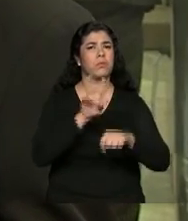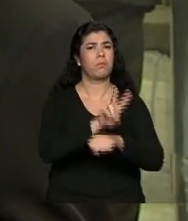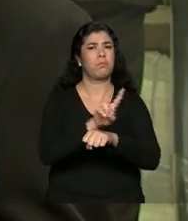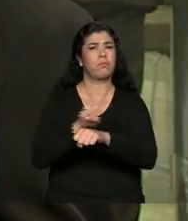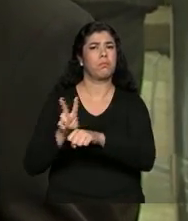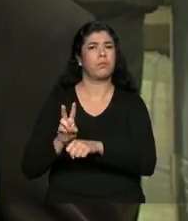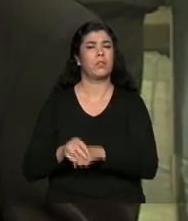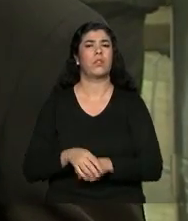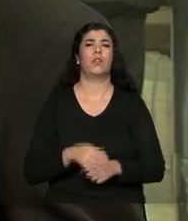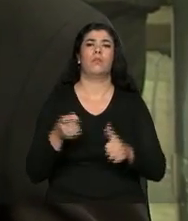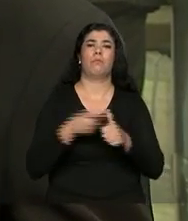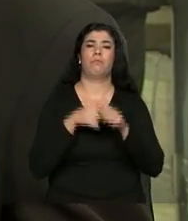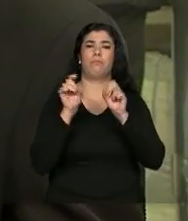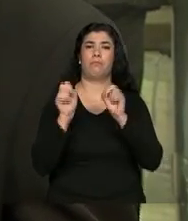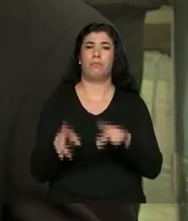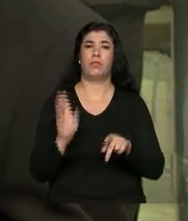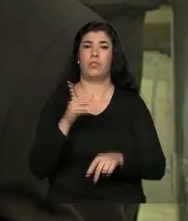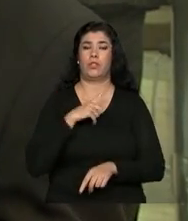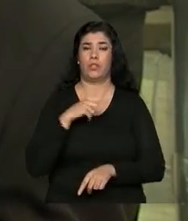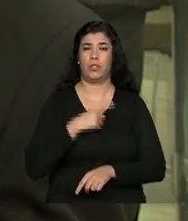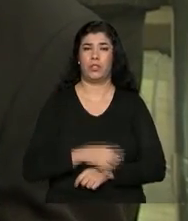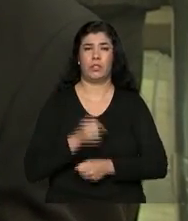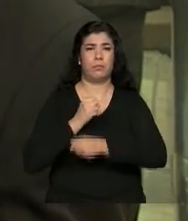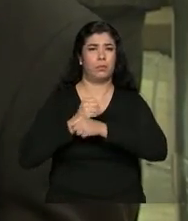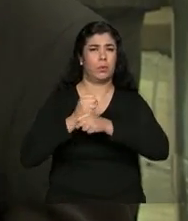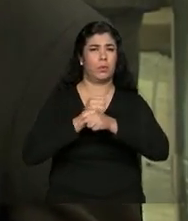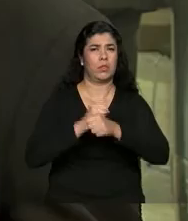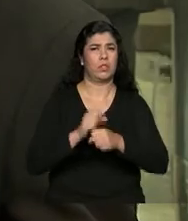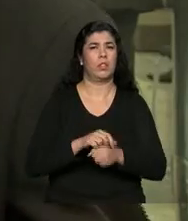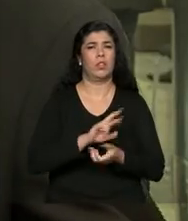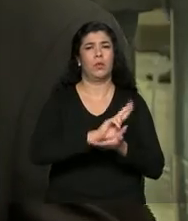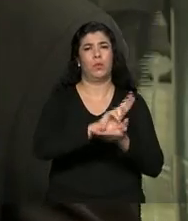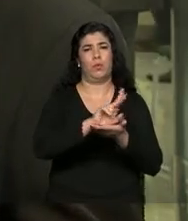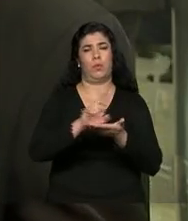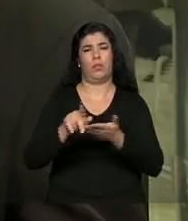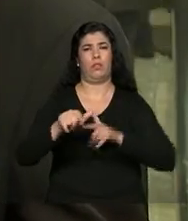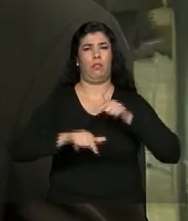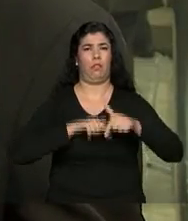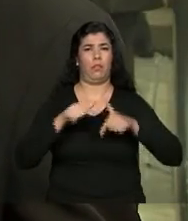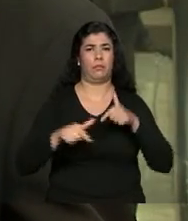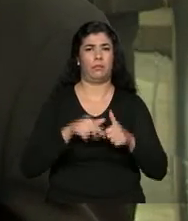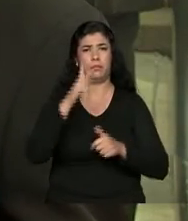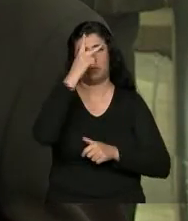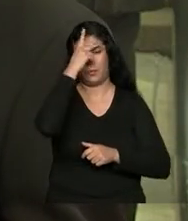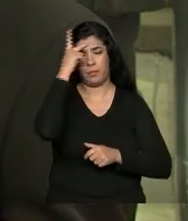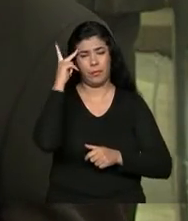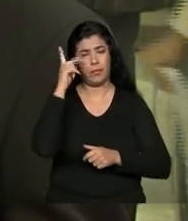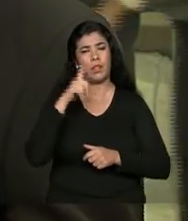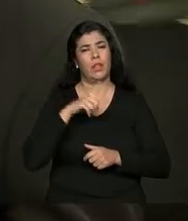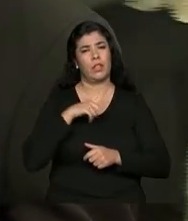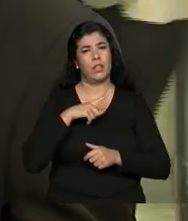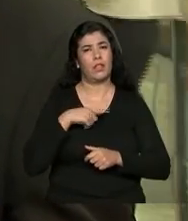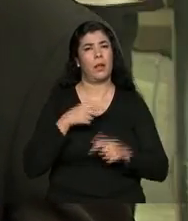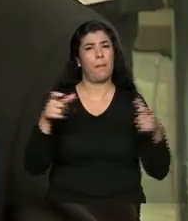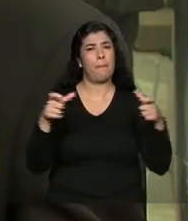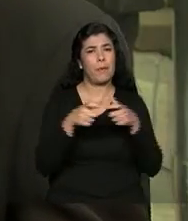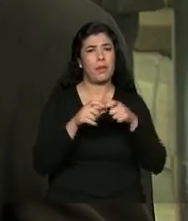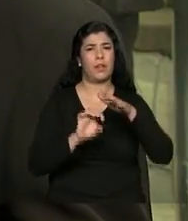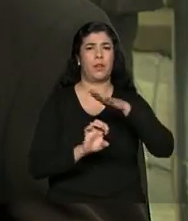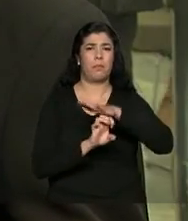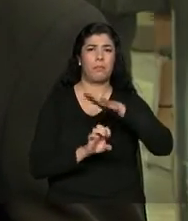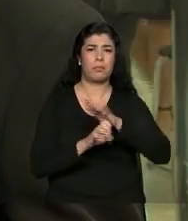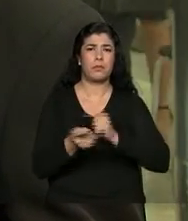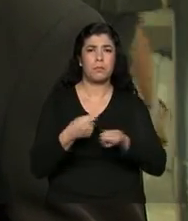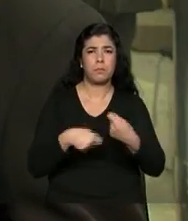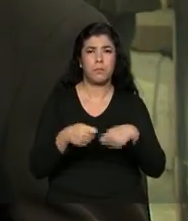E nós tínhamos na época centenas de milhares de trabalhadores, de pequenos empreendedores na ilegalidade, na